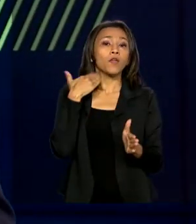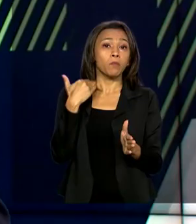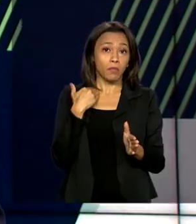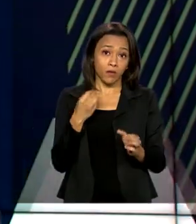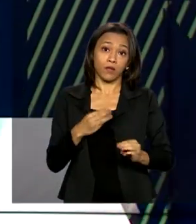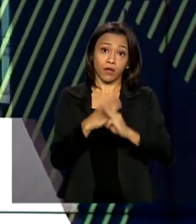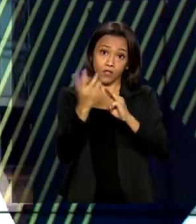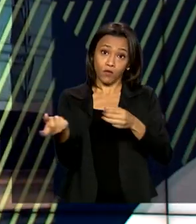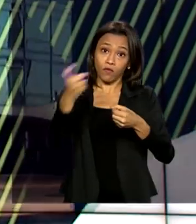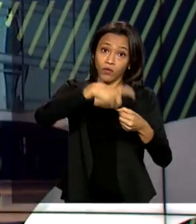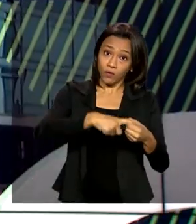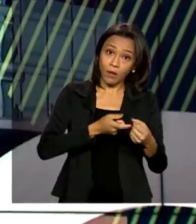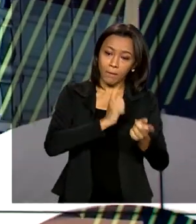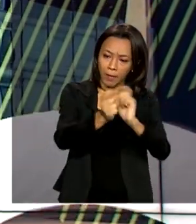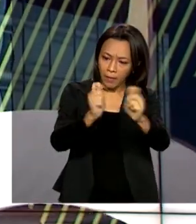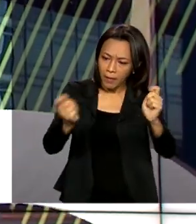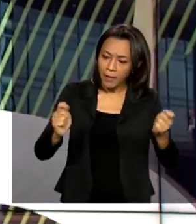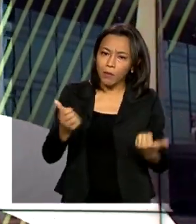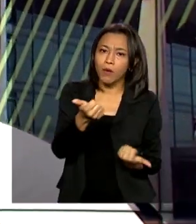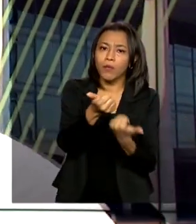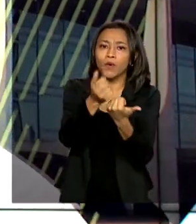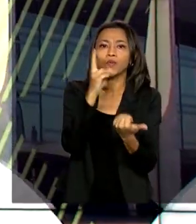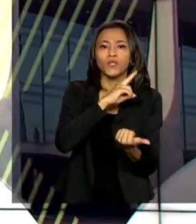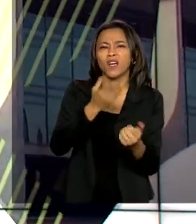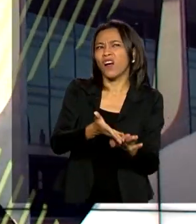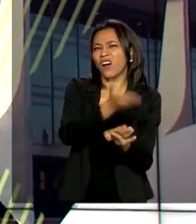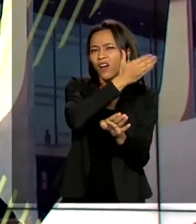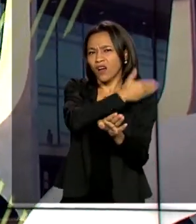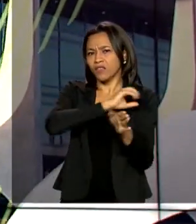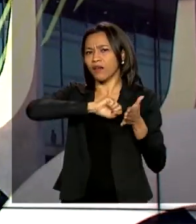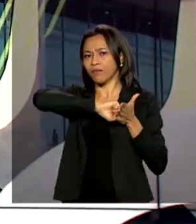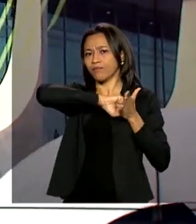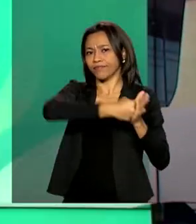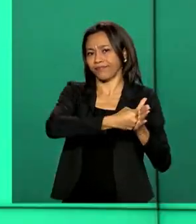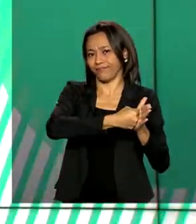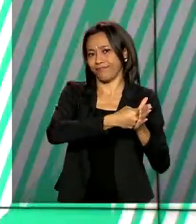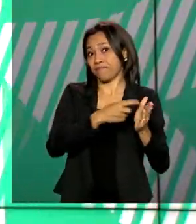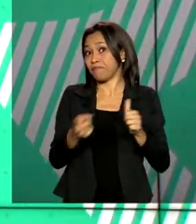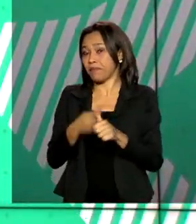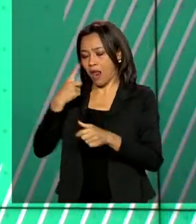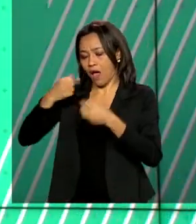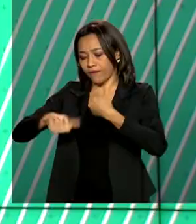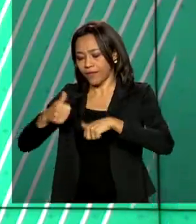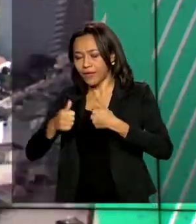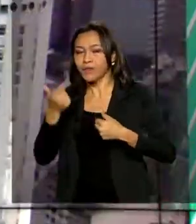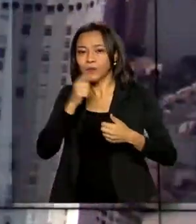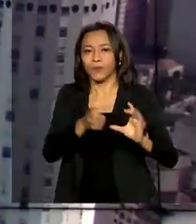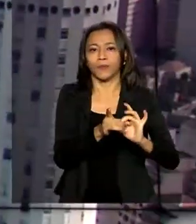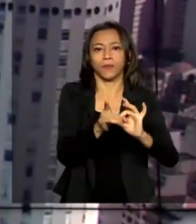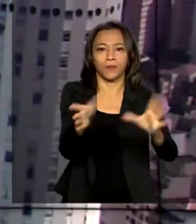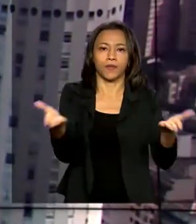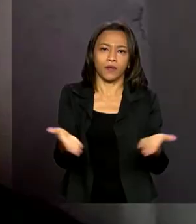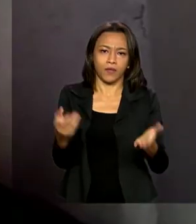auxílio emergencial para quem teve o benefício suspenso para análise. Cleide Lopes tem as informações.